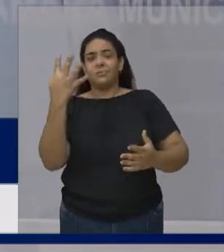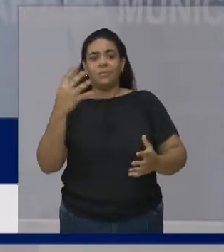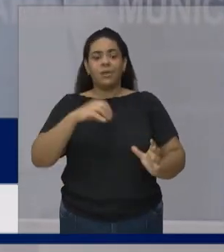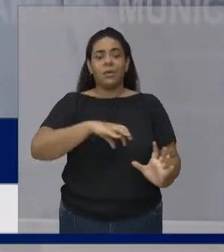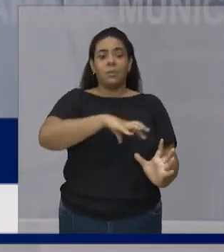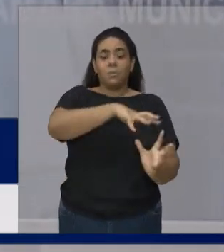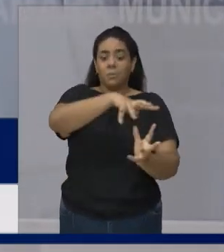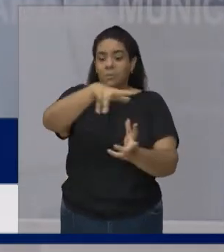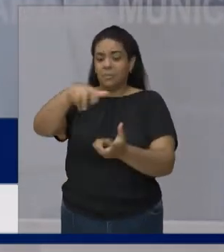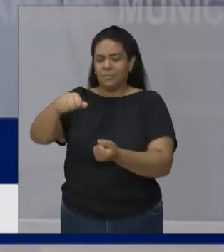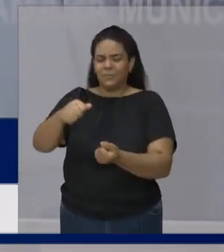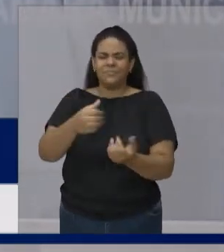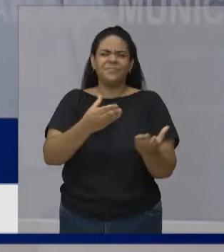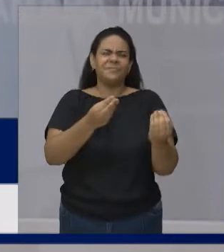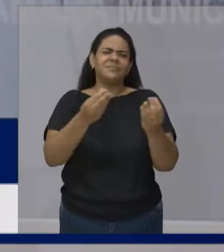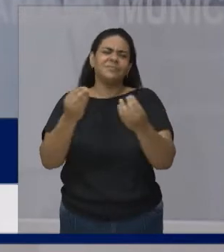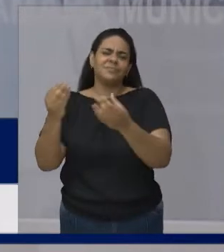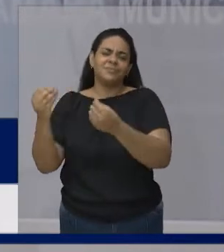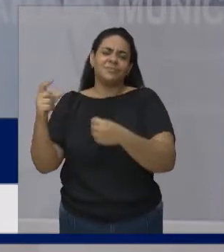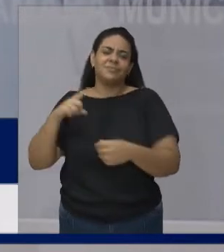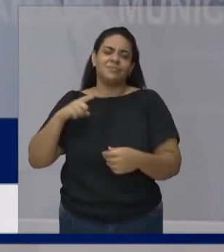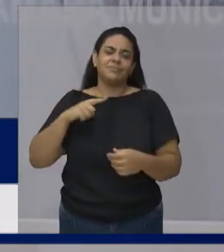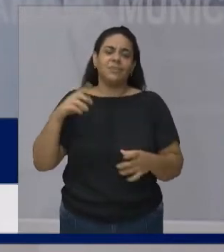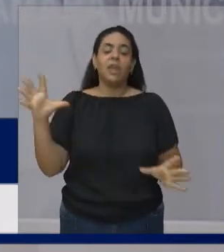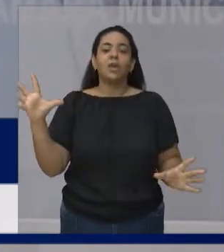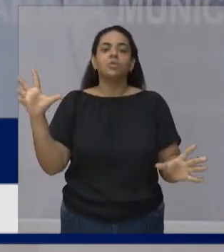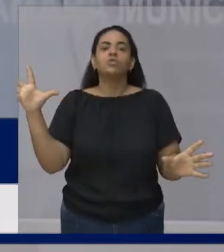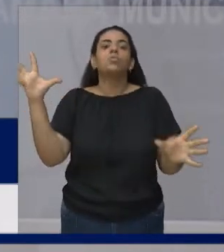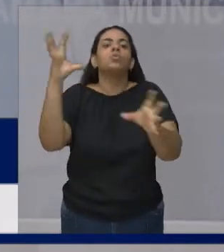de ouro Somando dá quantas medalhas?